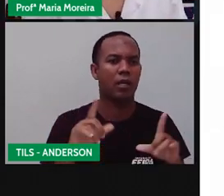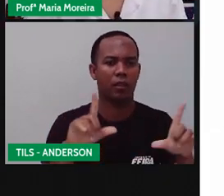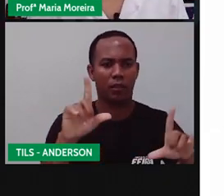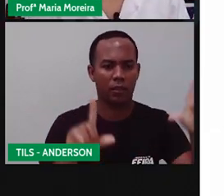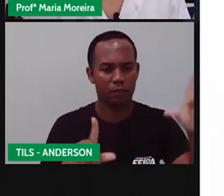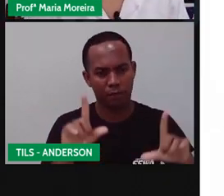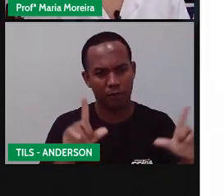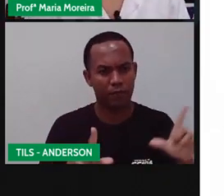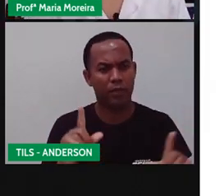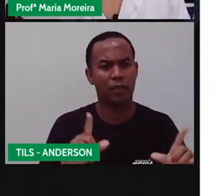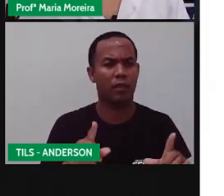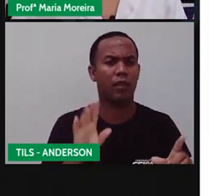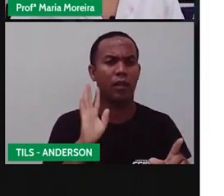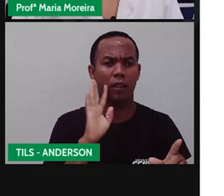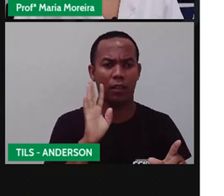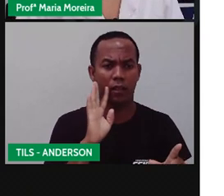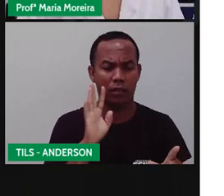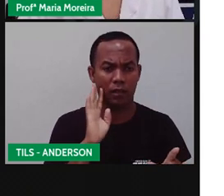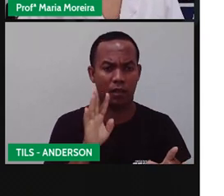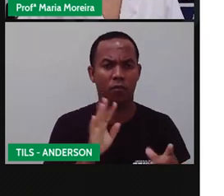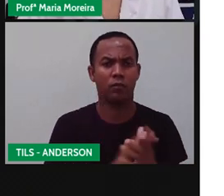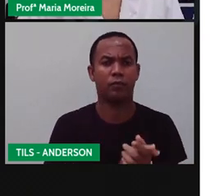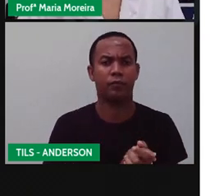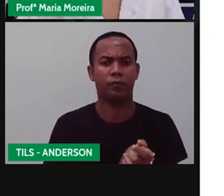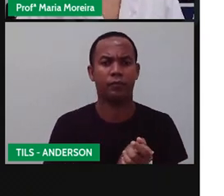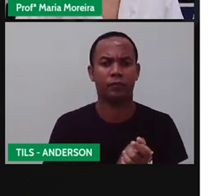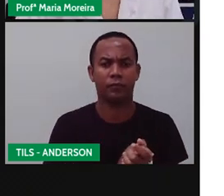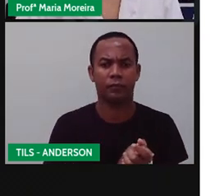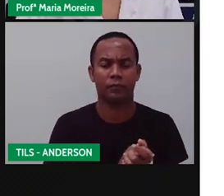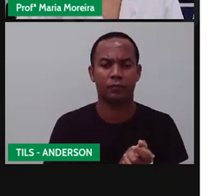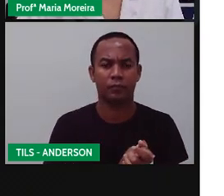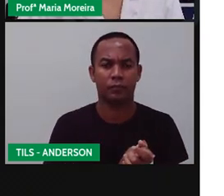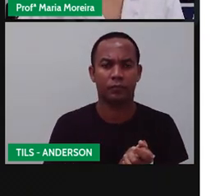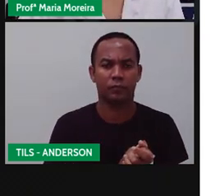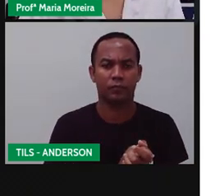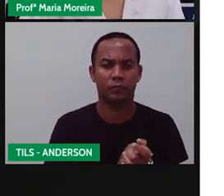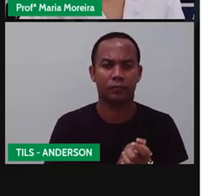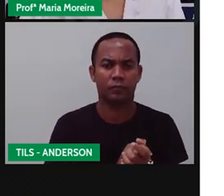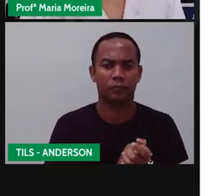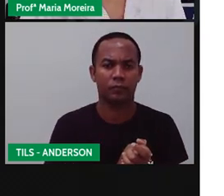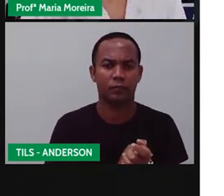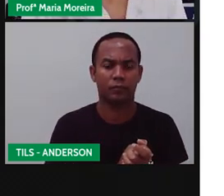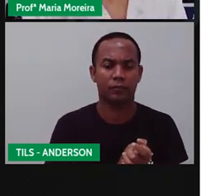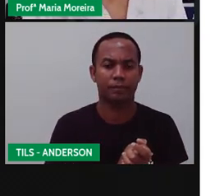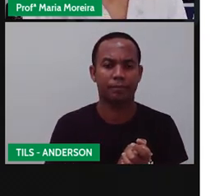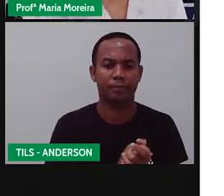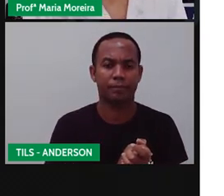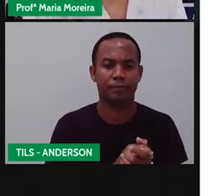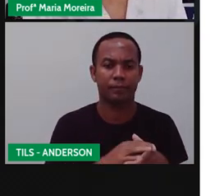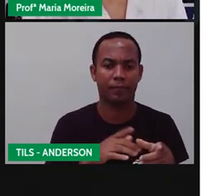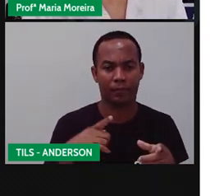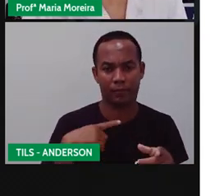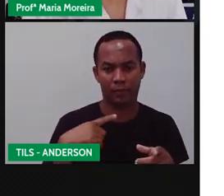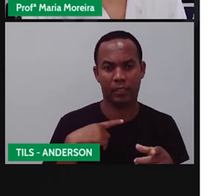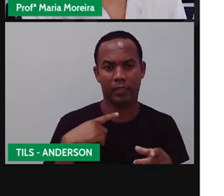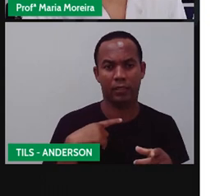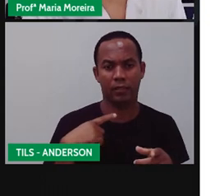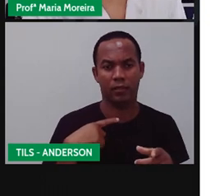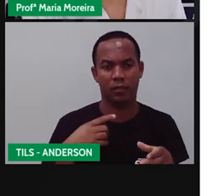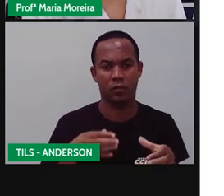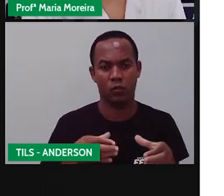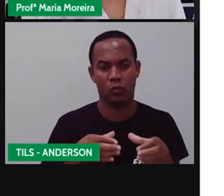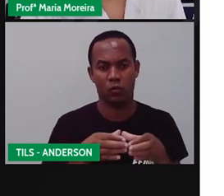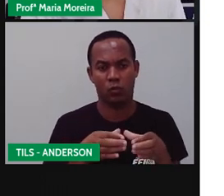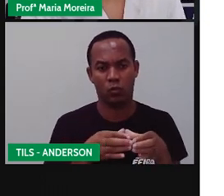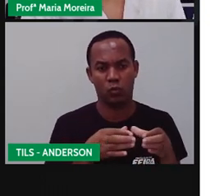é uma coisa muito mais recente, né? Muito mais atual. E aí, aqui tem, né? Um grupo de